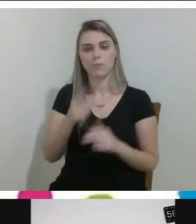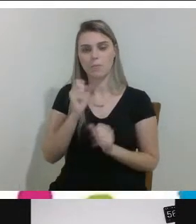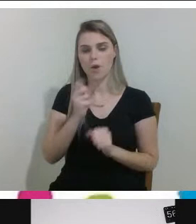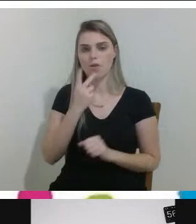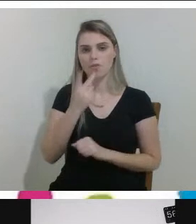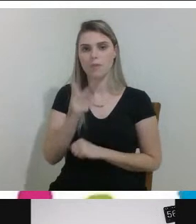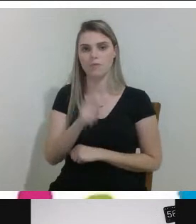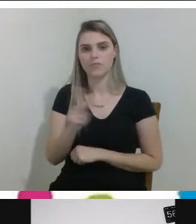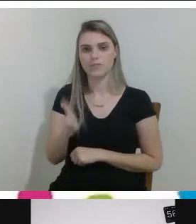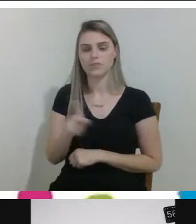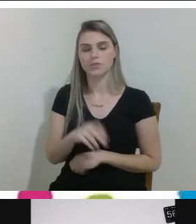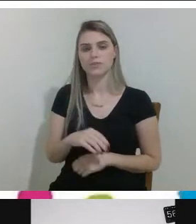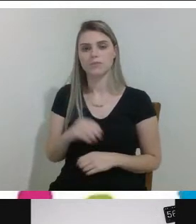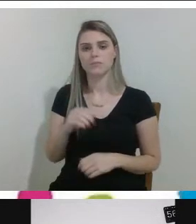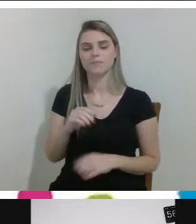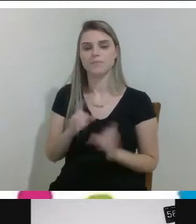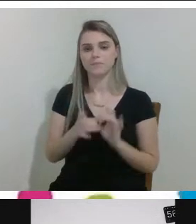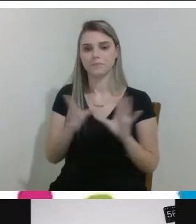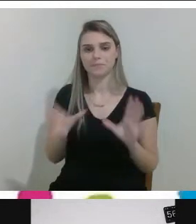Marcelo fique à vontade